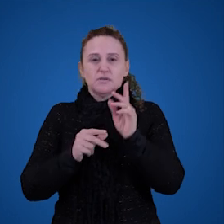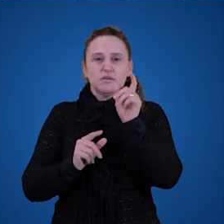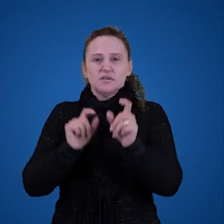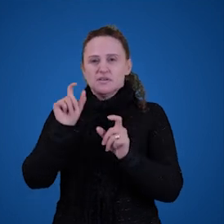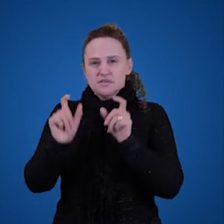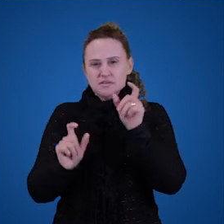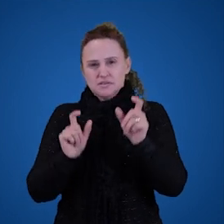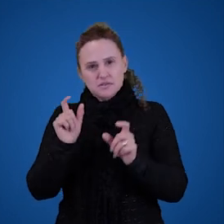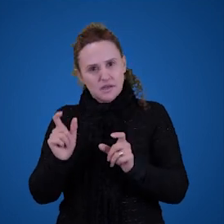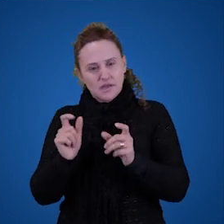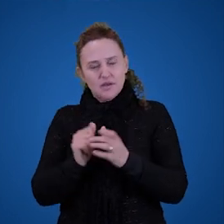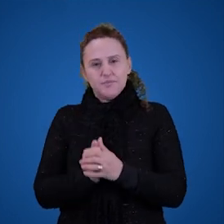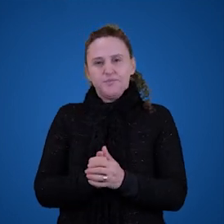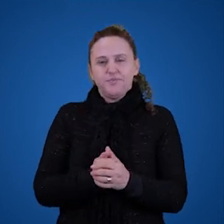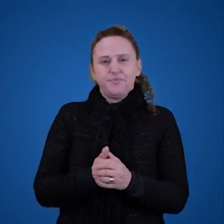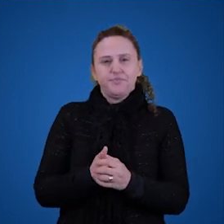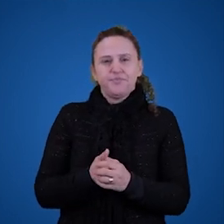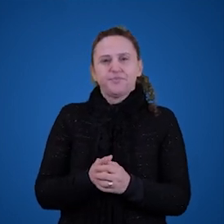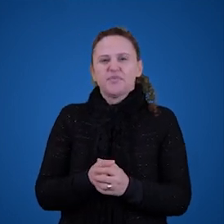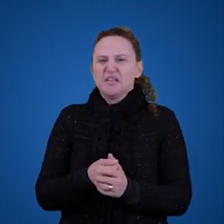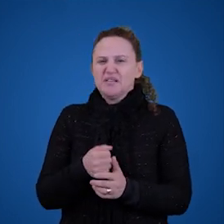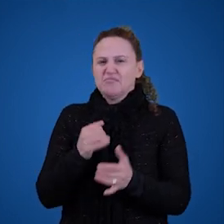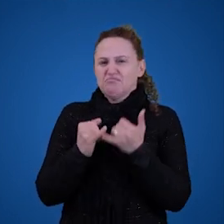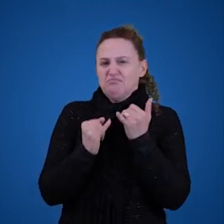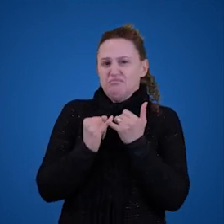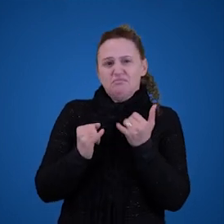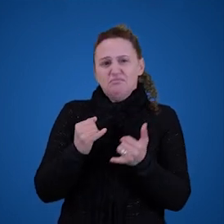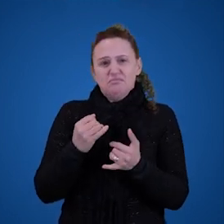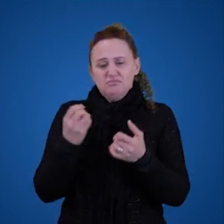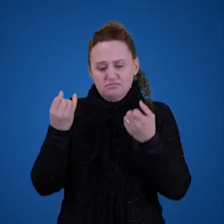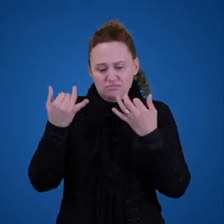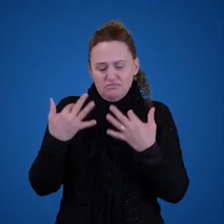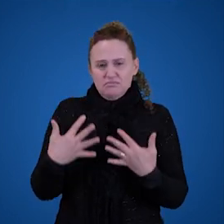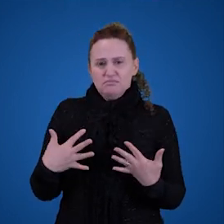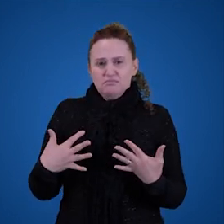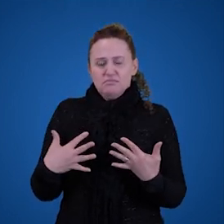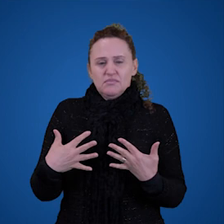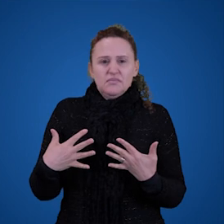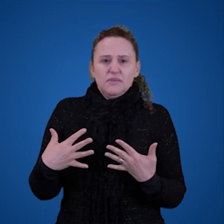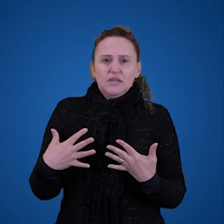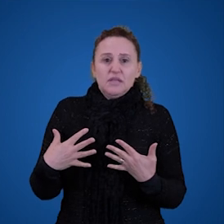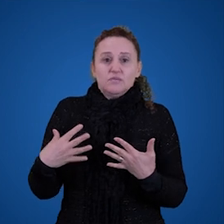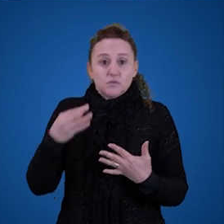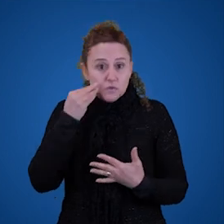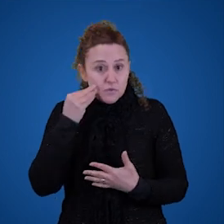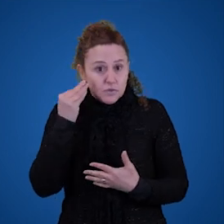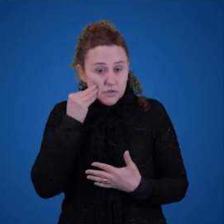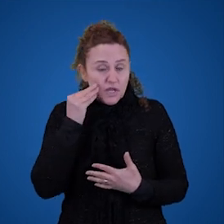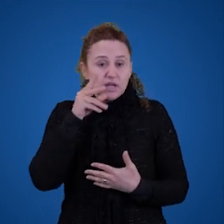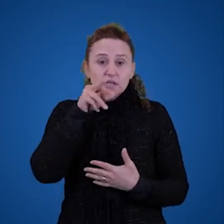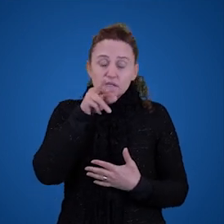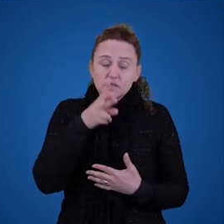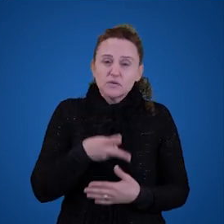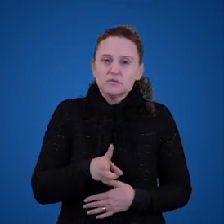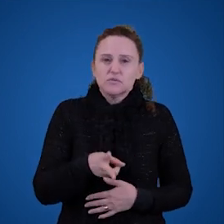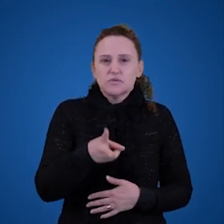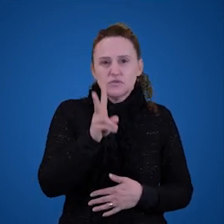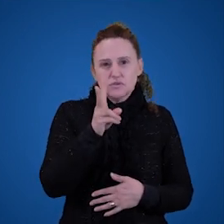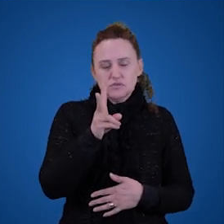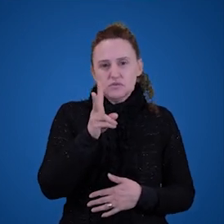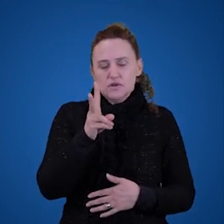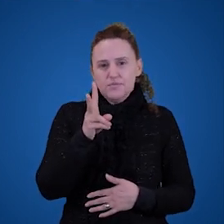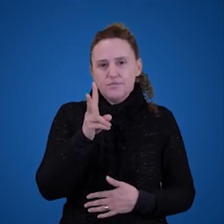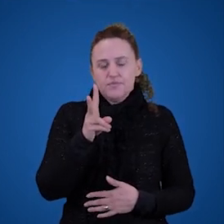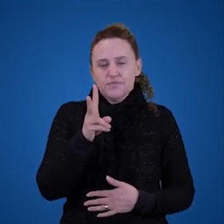com a TRS e parece não ter funcionado então vamos tentar explicar os mesmos termos com a teoria descritivista de Russell